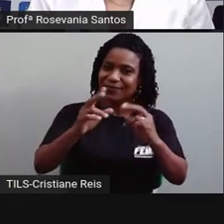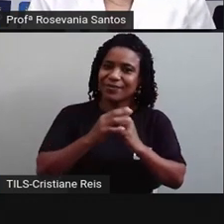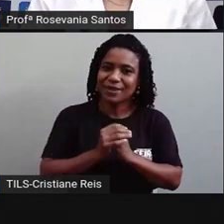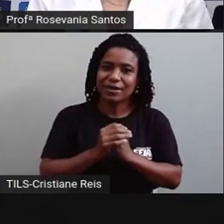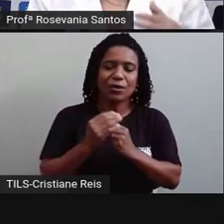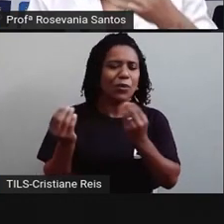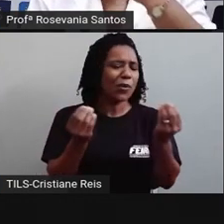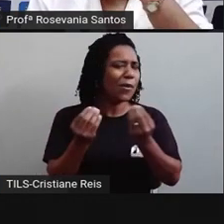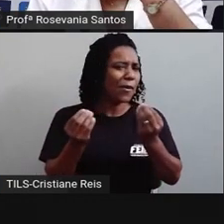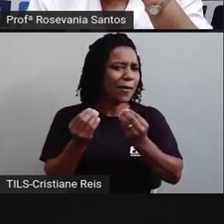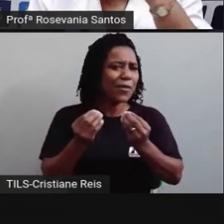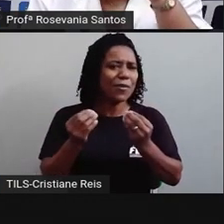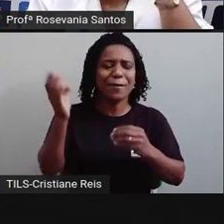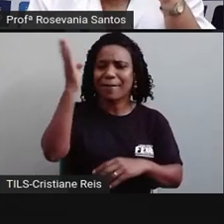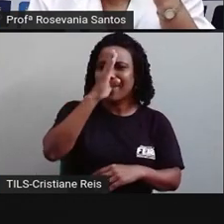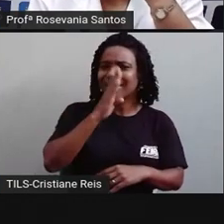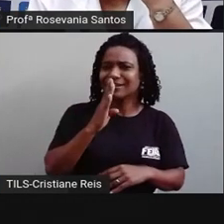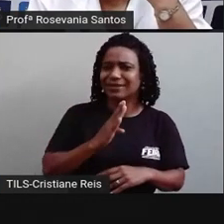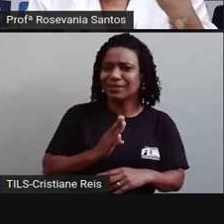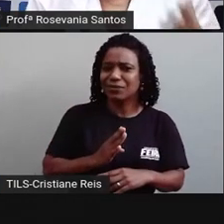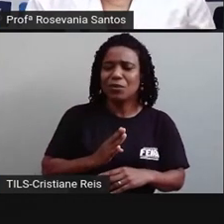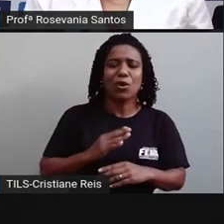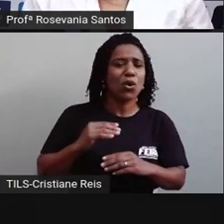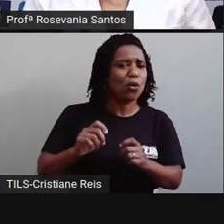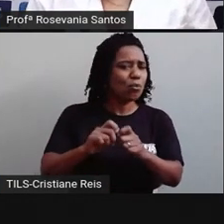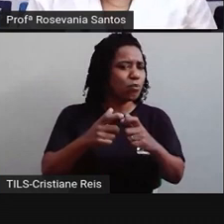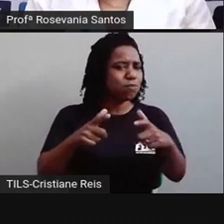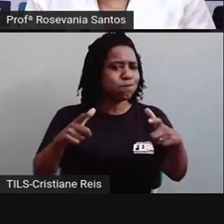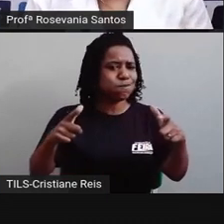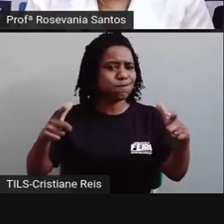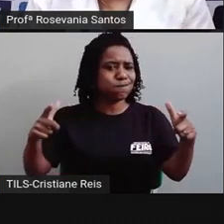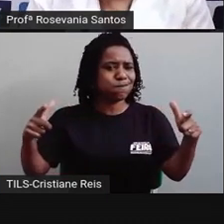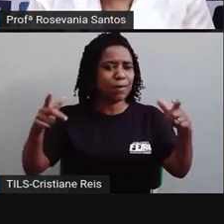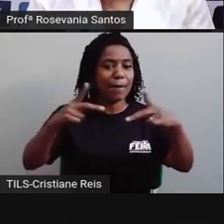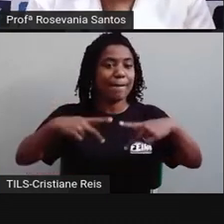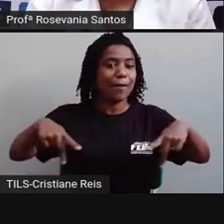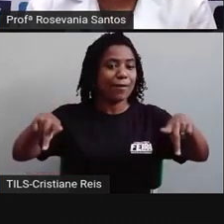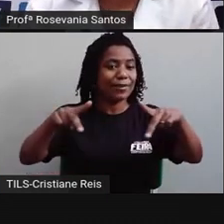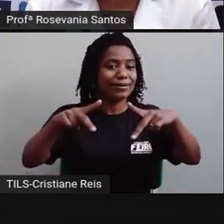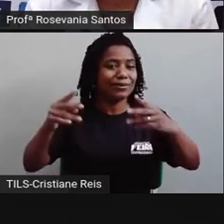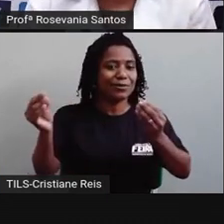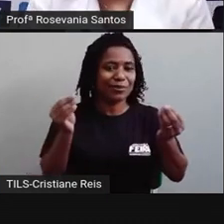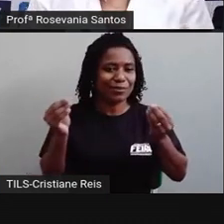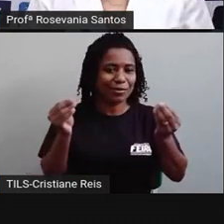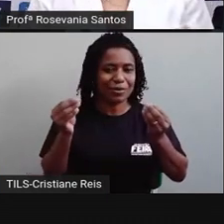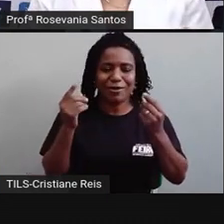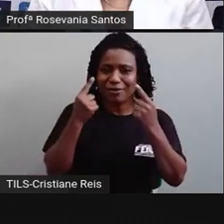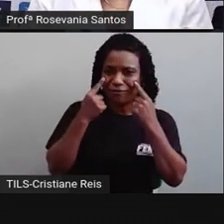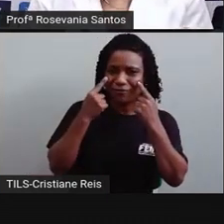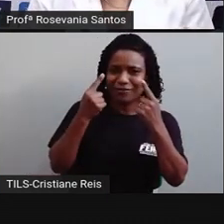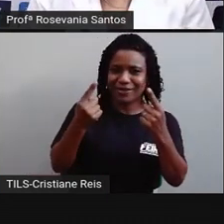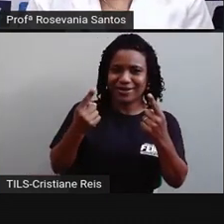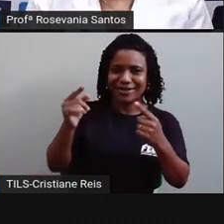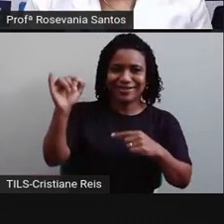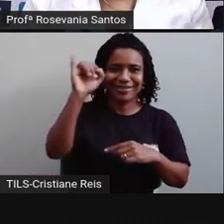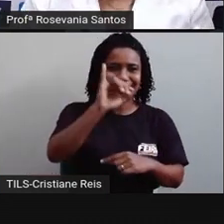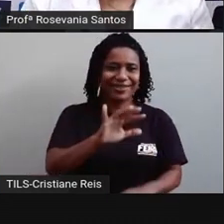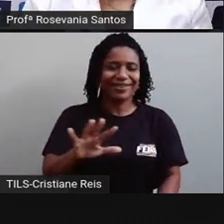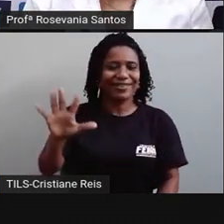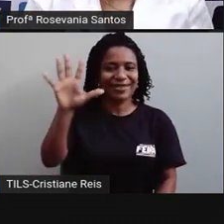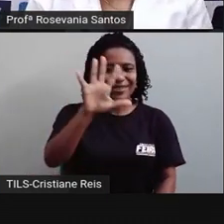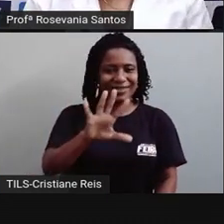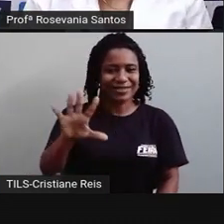o crescimento, né, populacional brasileiro. E aí, de cara, tem essa imagem aí, que é uma imagem de